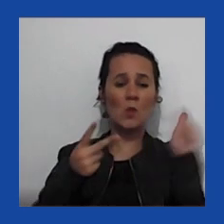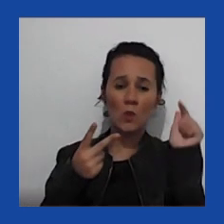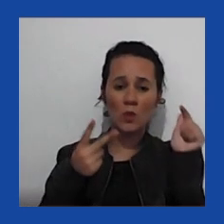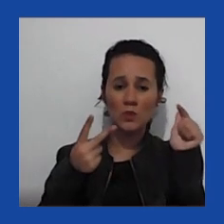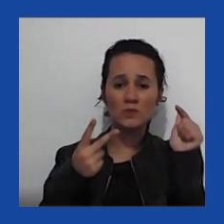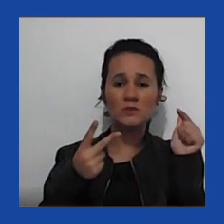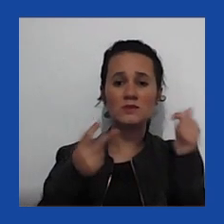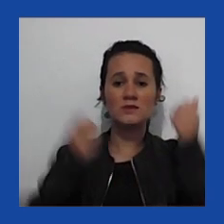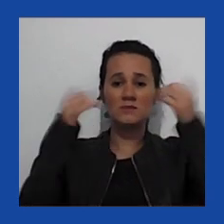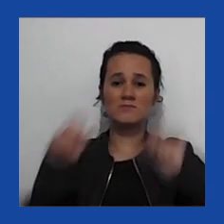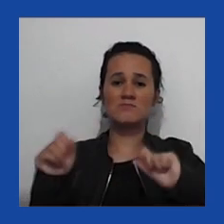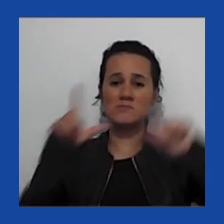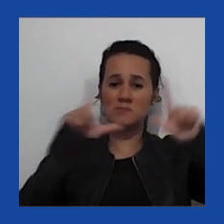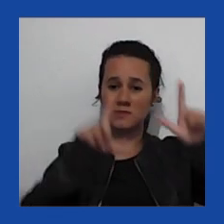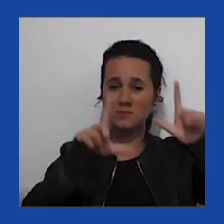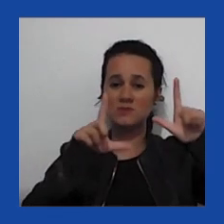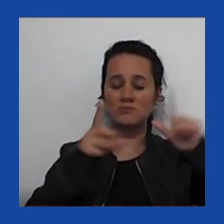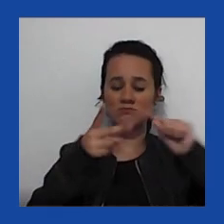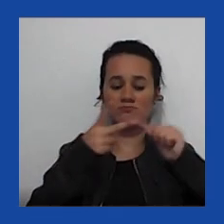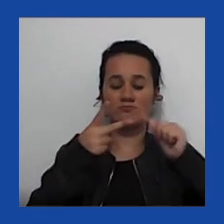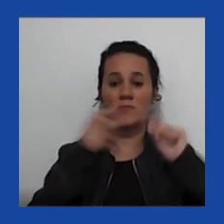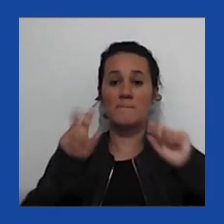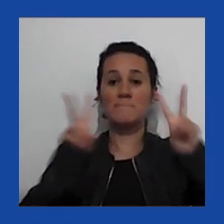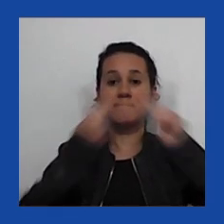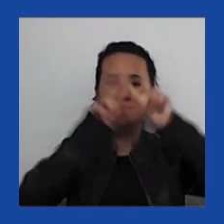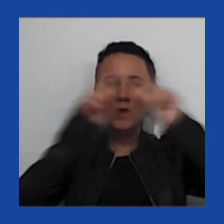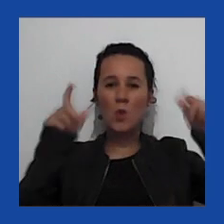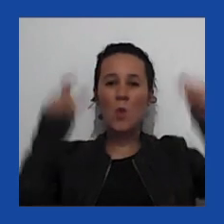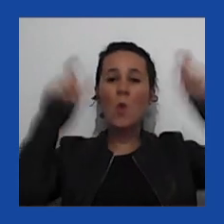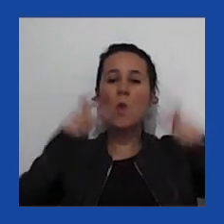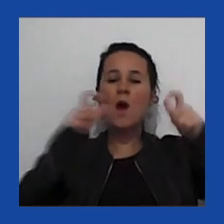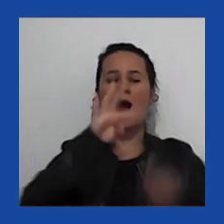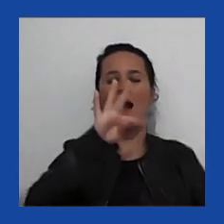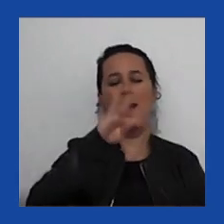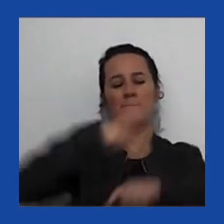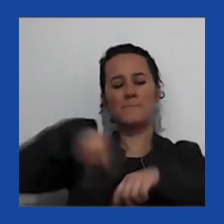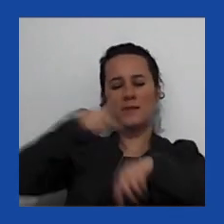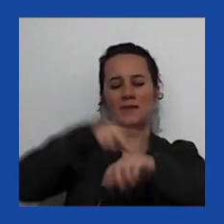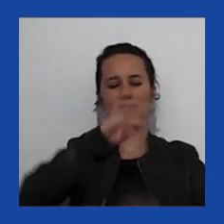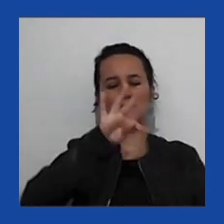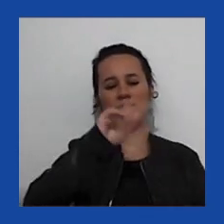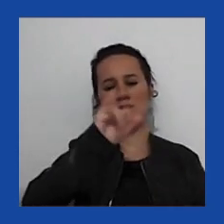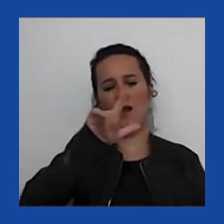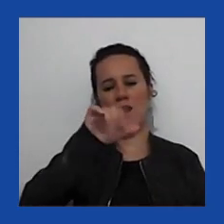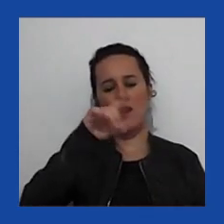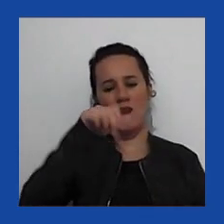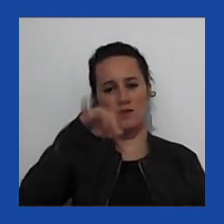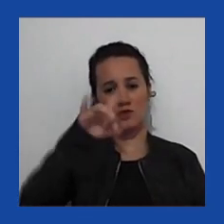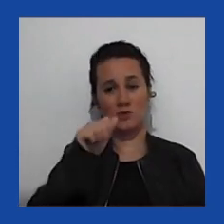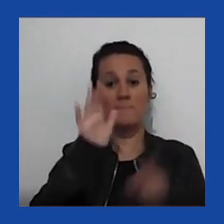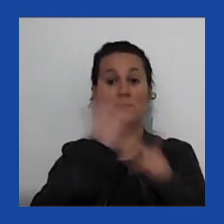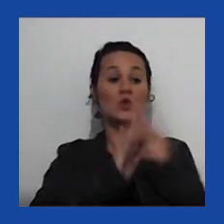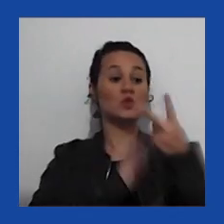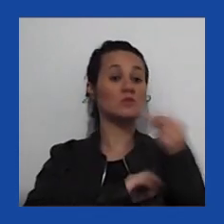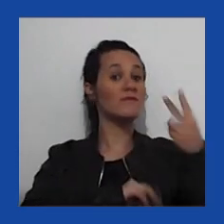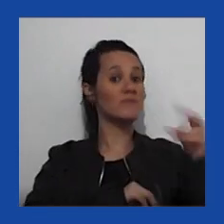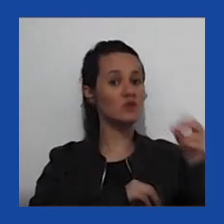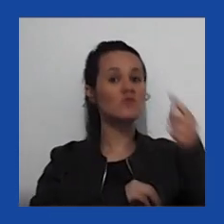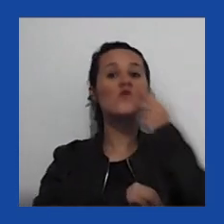o segundo slide mostra um protesto em Tailândia, em 2020. Mas podemos passar para outro slide,